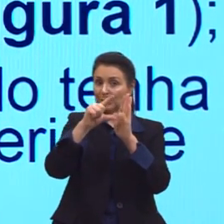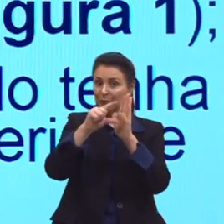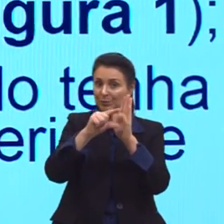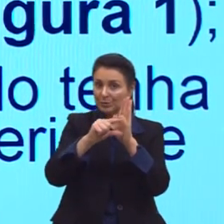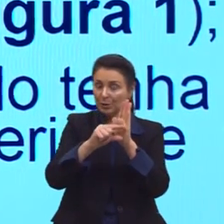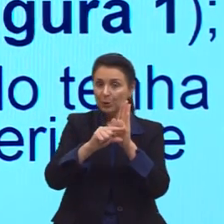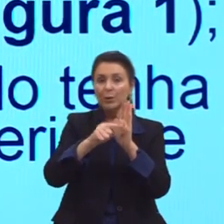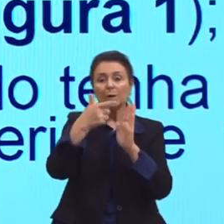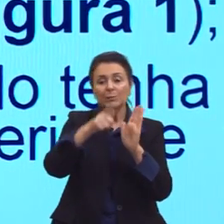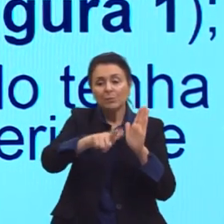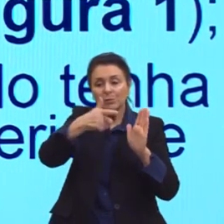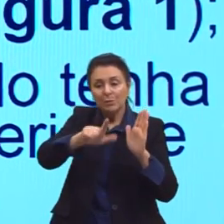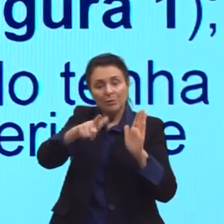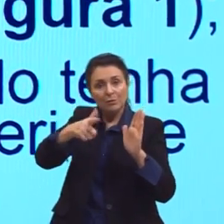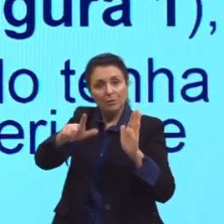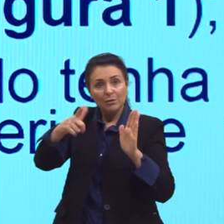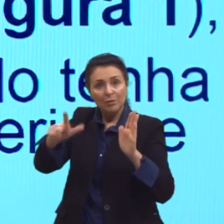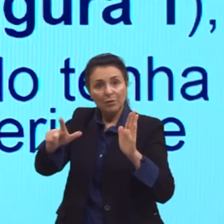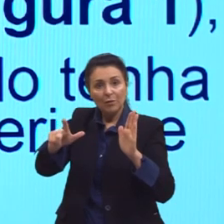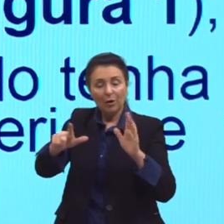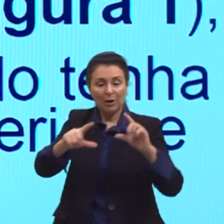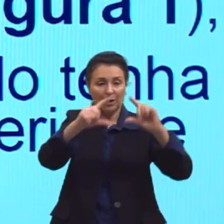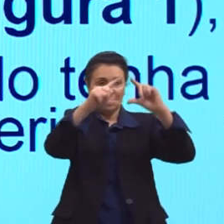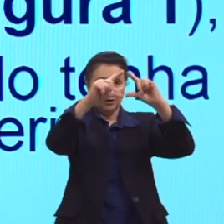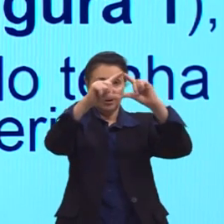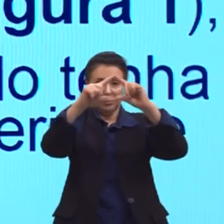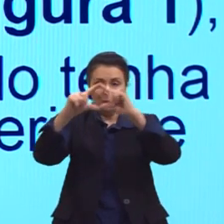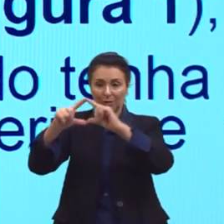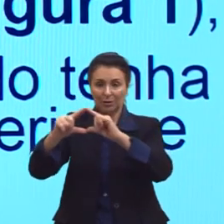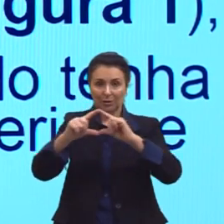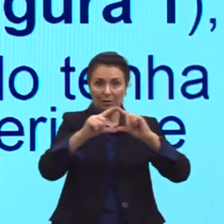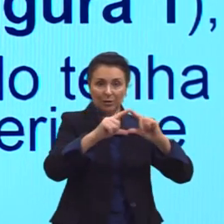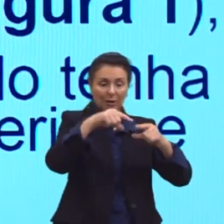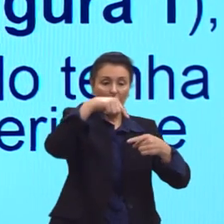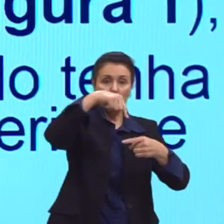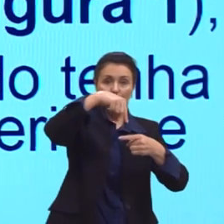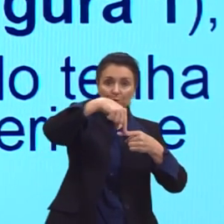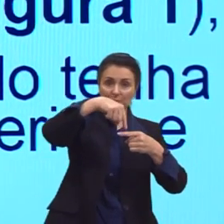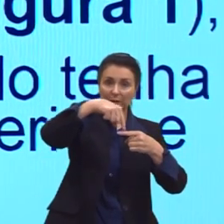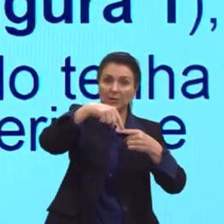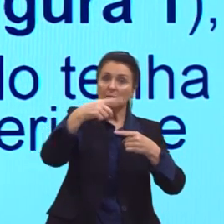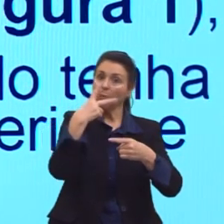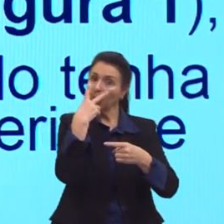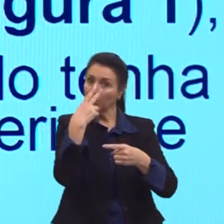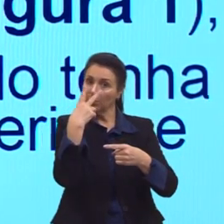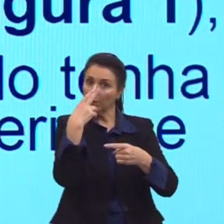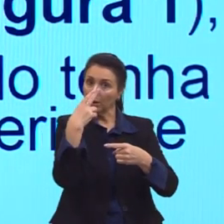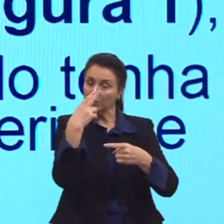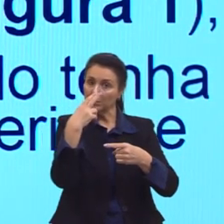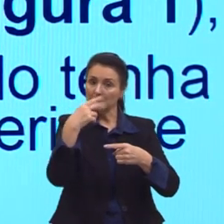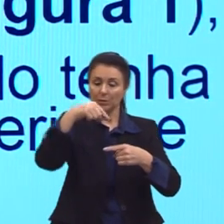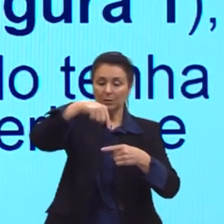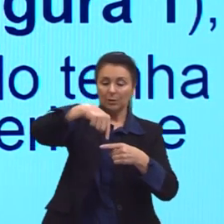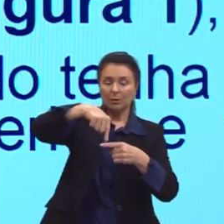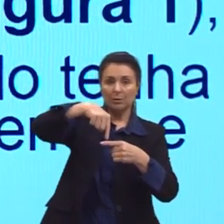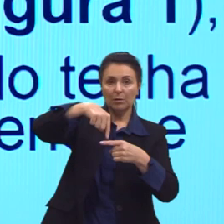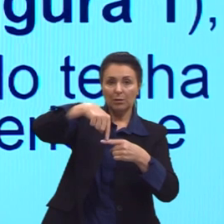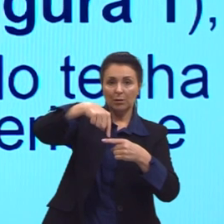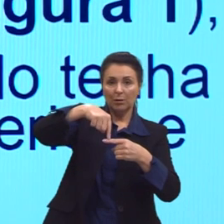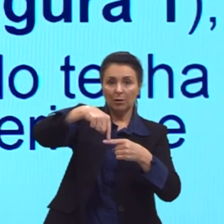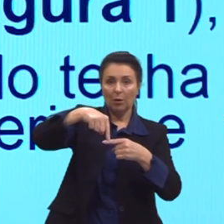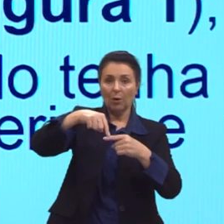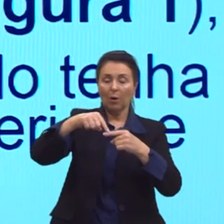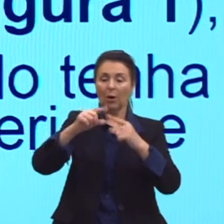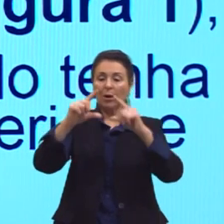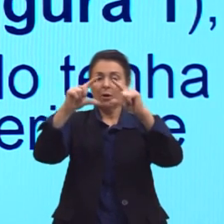repetição. Essa repetição tem alguns vértices em comum. O que seriam esses vértices? A figura aqui de cima,